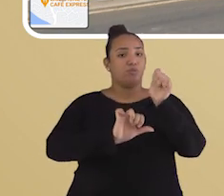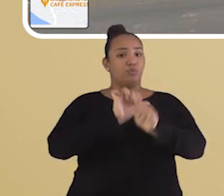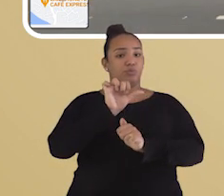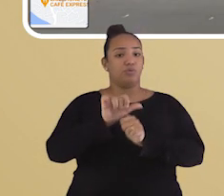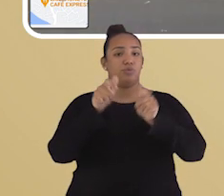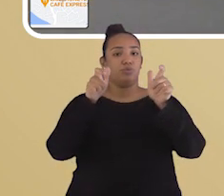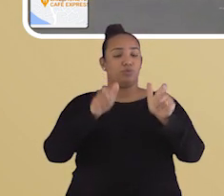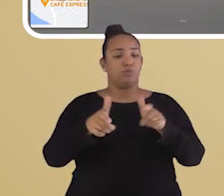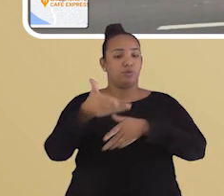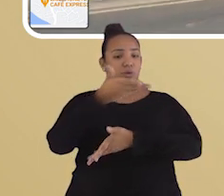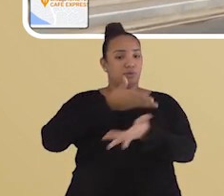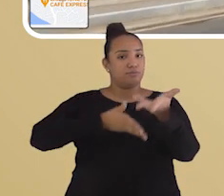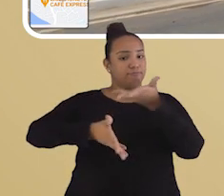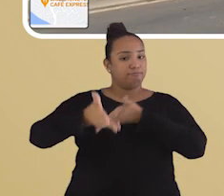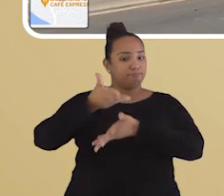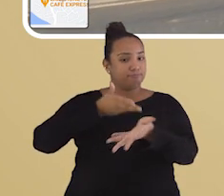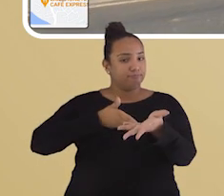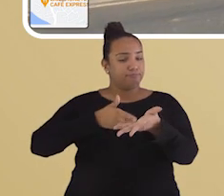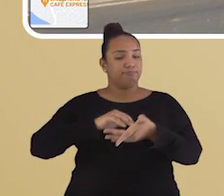um lugar de vivência.